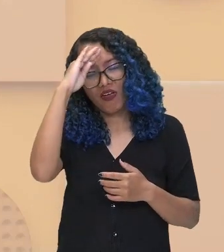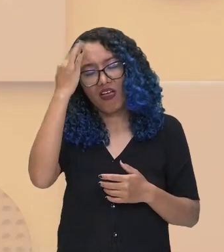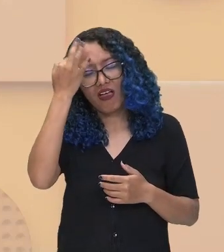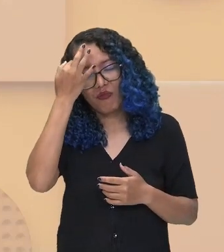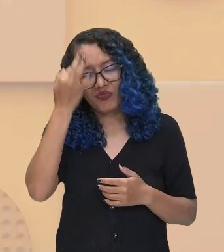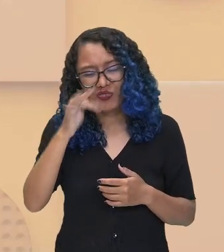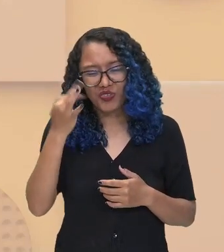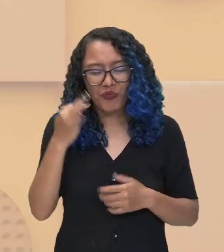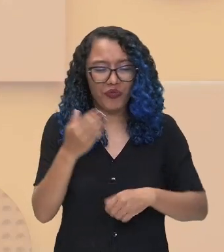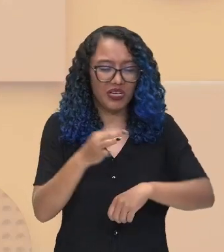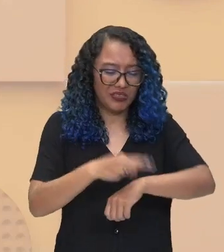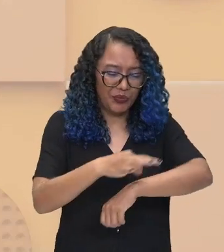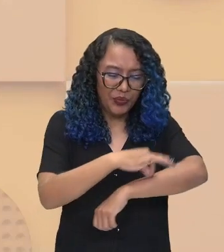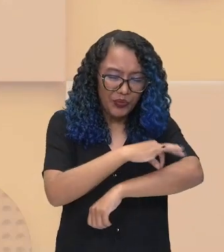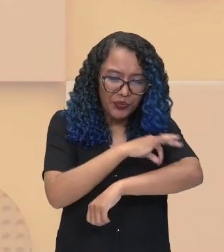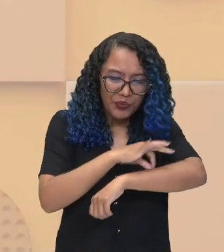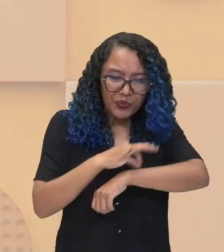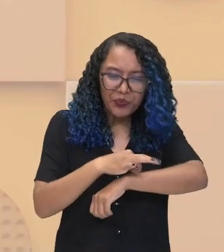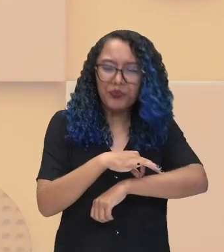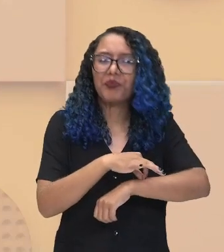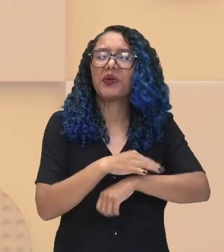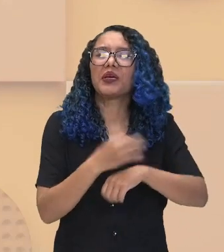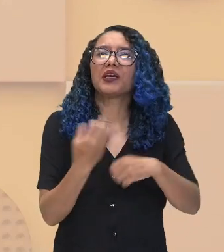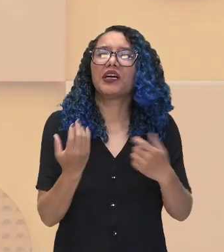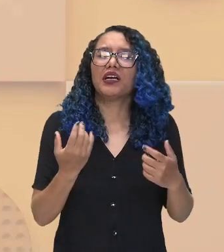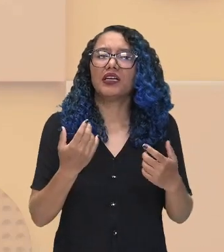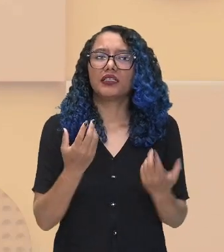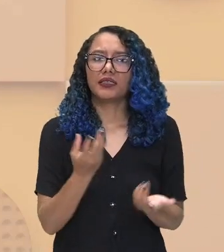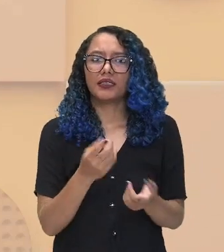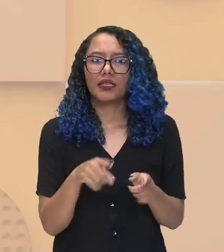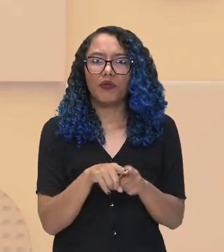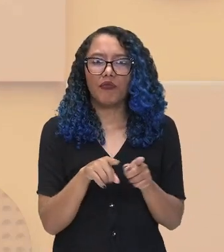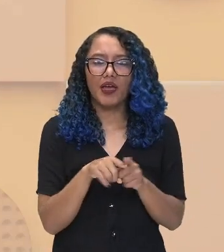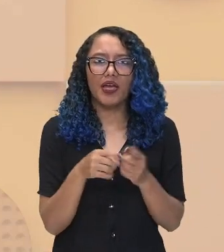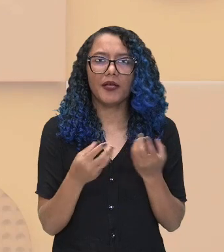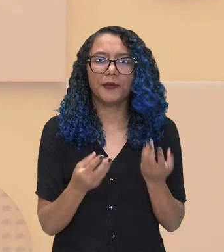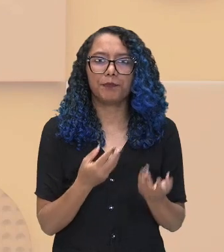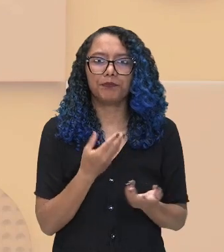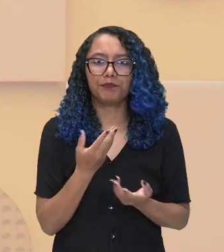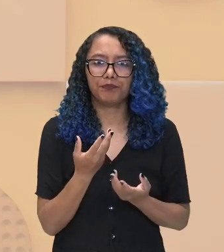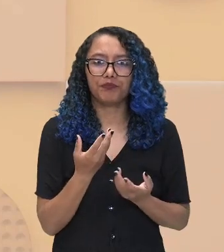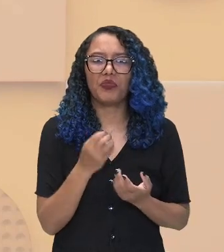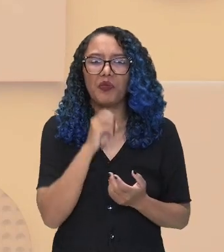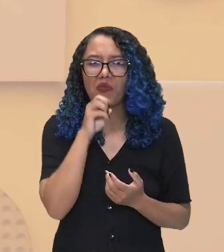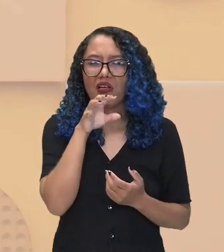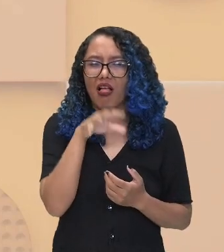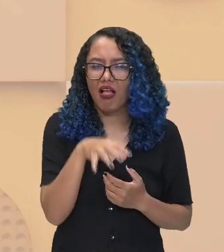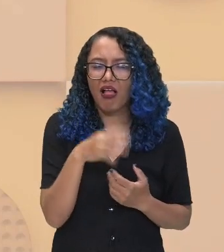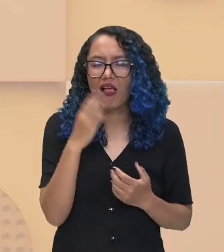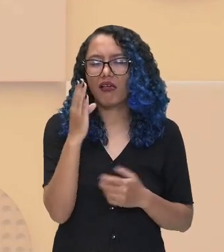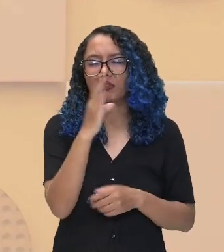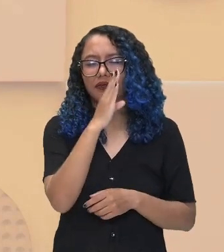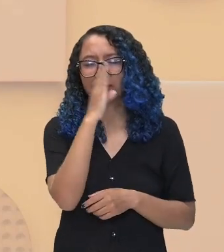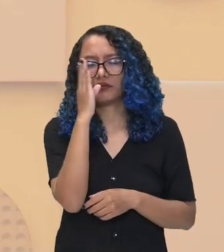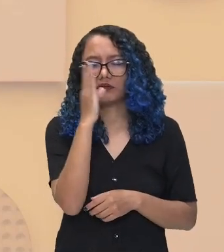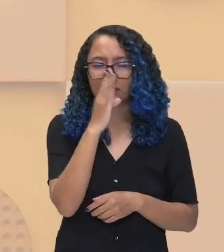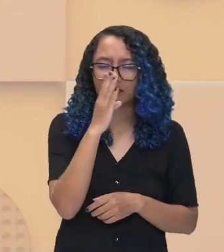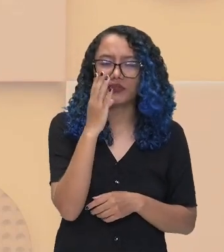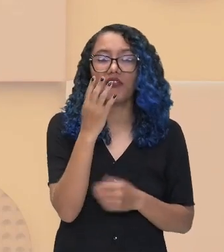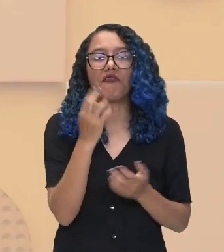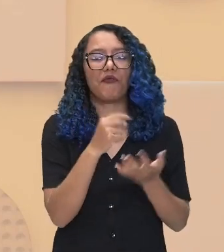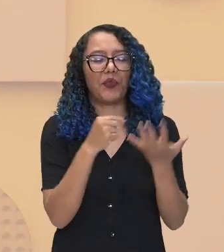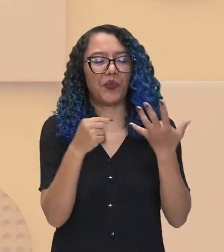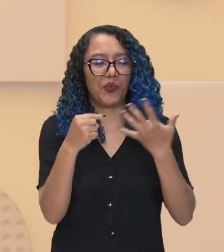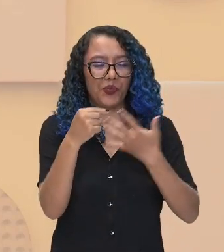pode ocasionar ali uma pústula. Também a questão de vômitos, náuseas. Então, todos esses